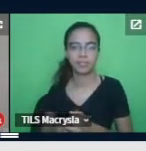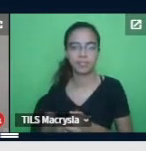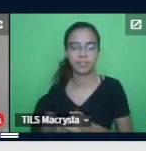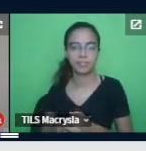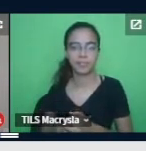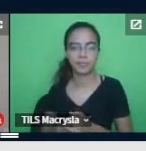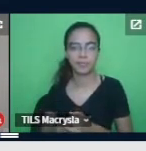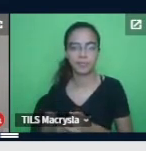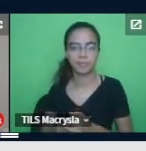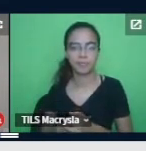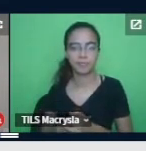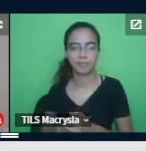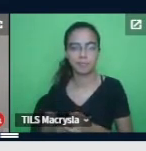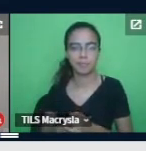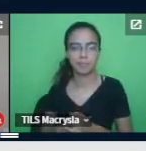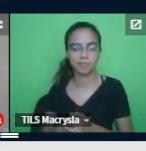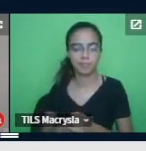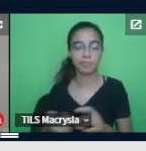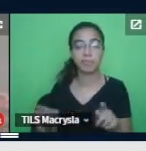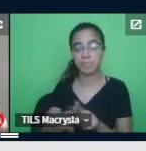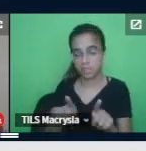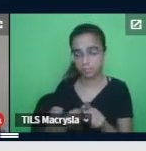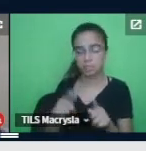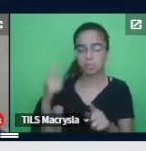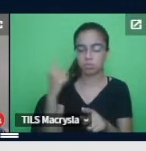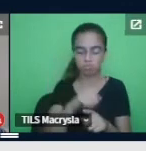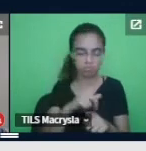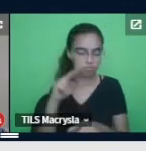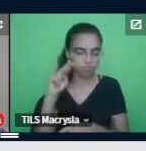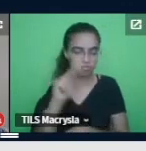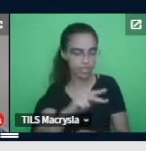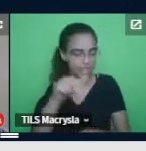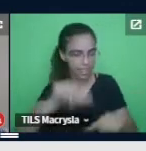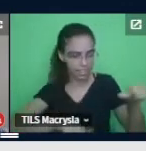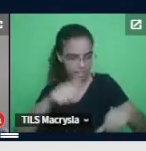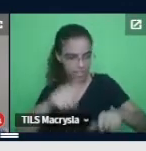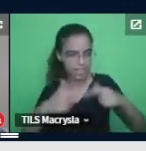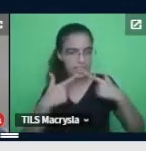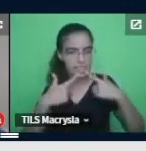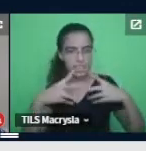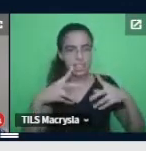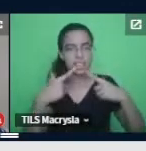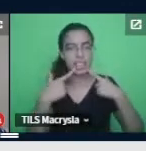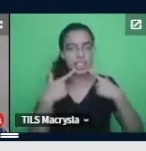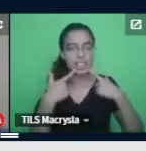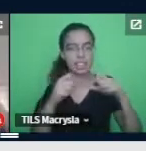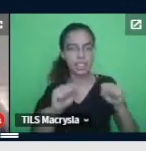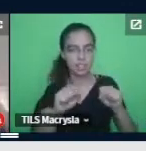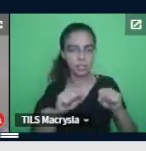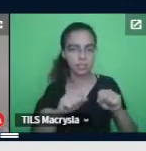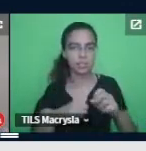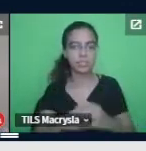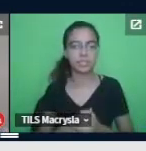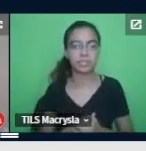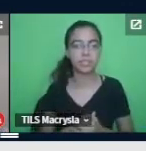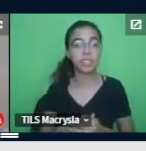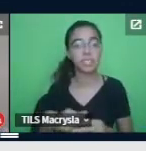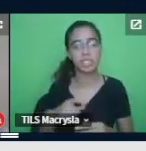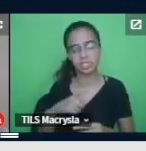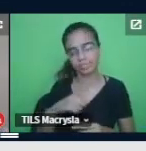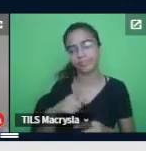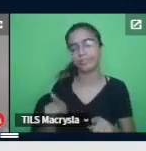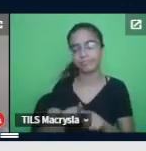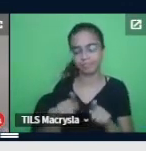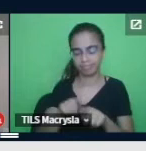observar as questões linguísticas, né, foi até uma das limitações de pesquisa. Houve meu processo reflexivo sobre a